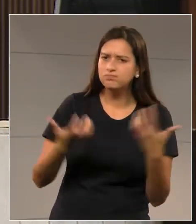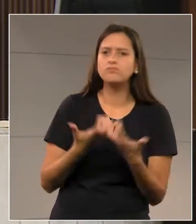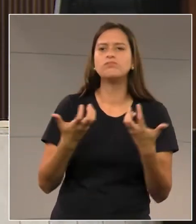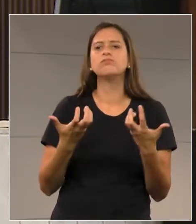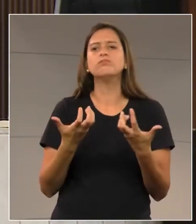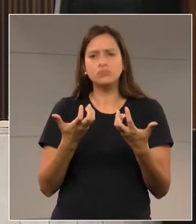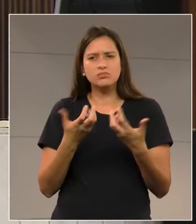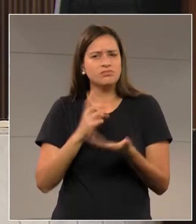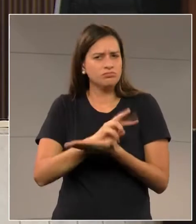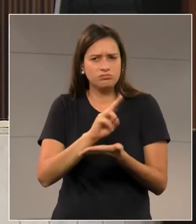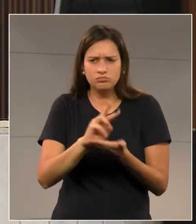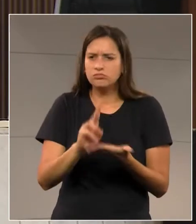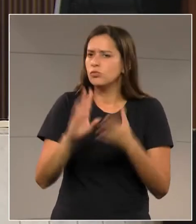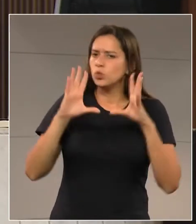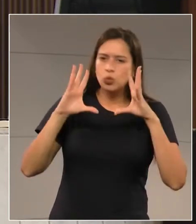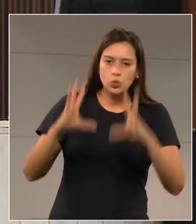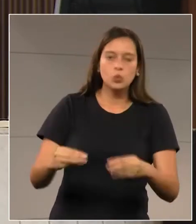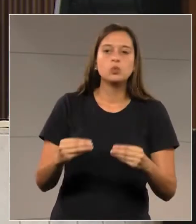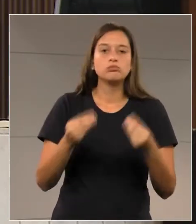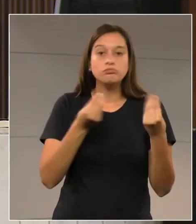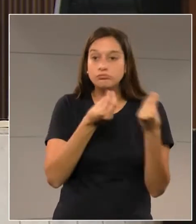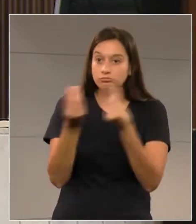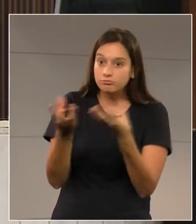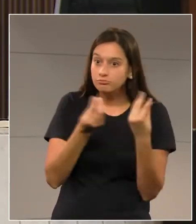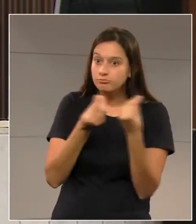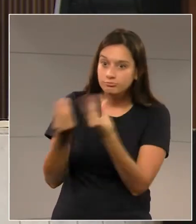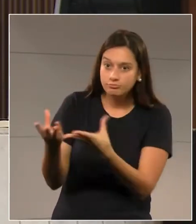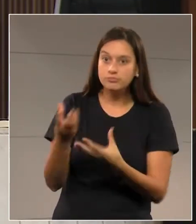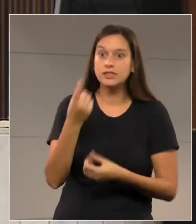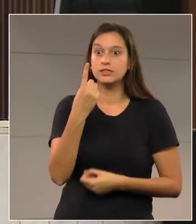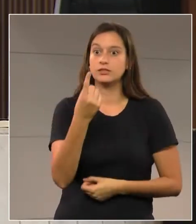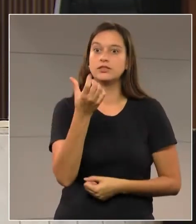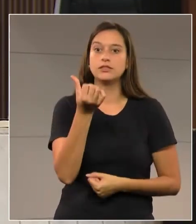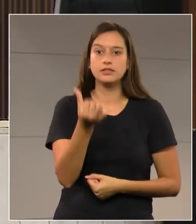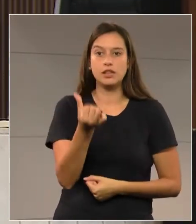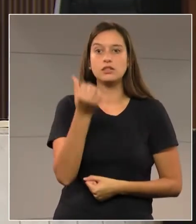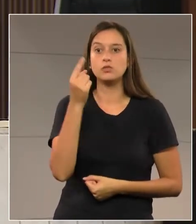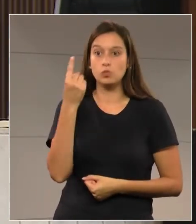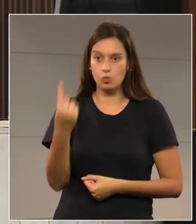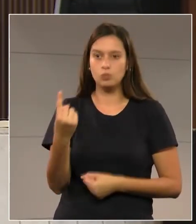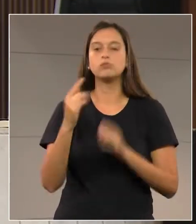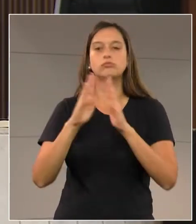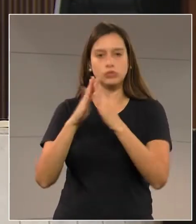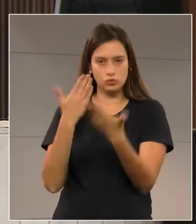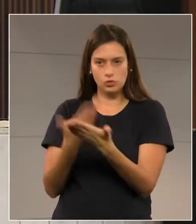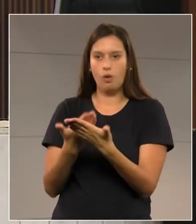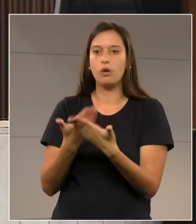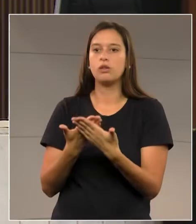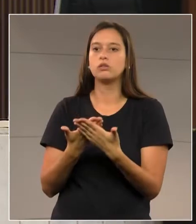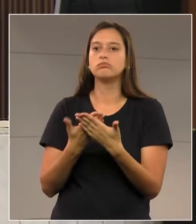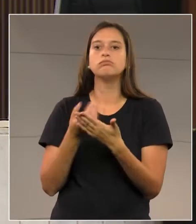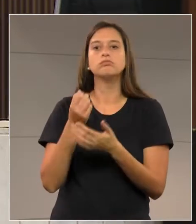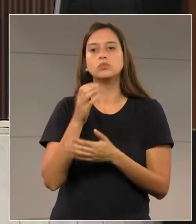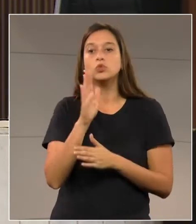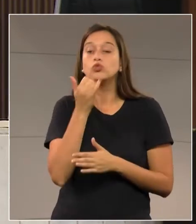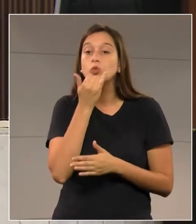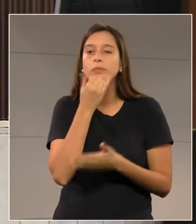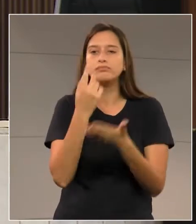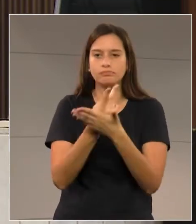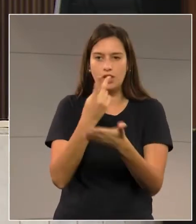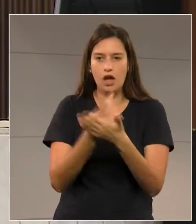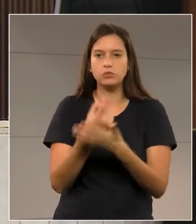entrega em 161 escolas, aliás, em 105 escolas, pelo PNAE.